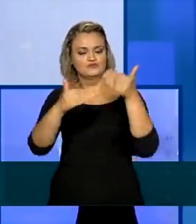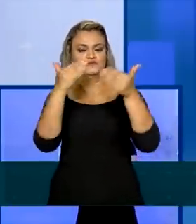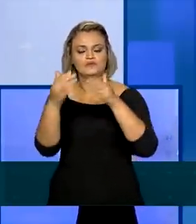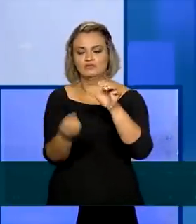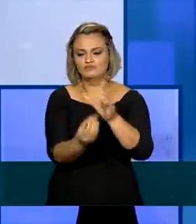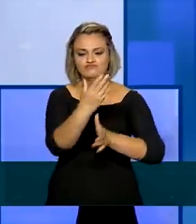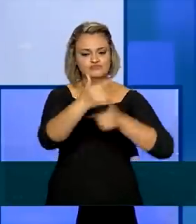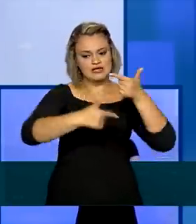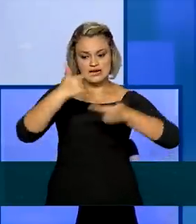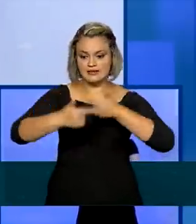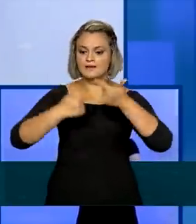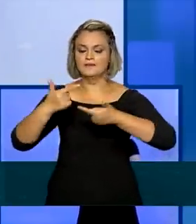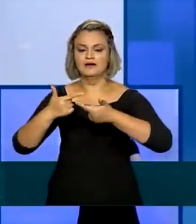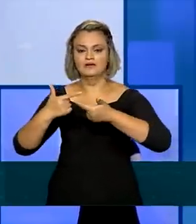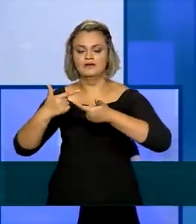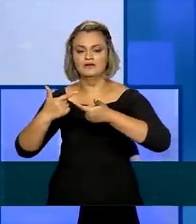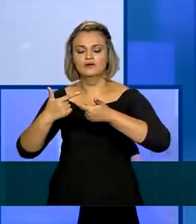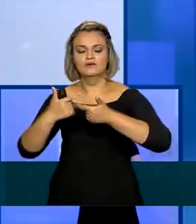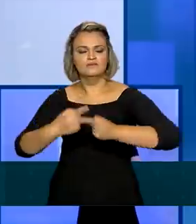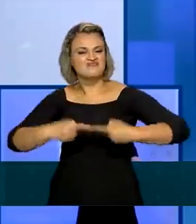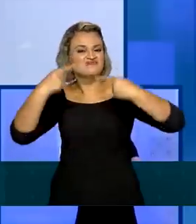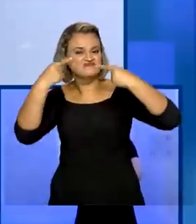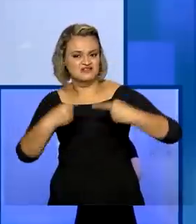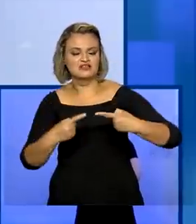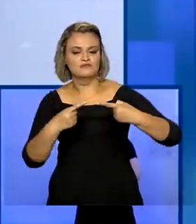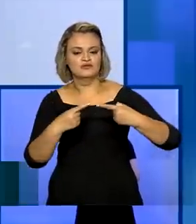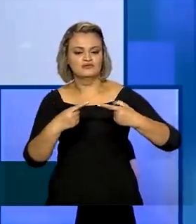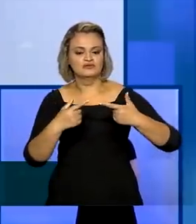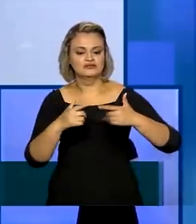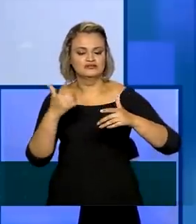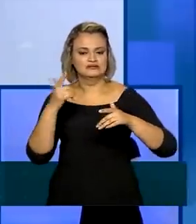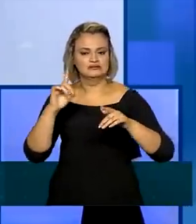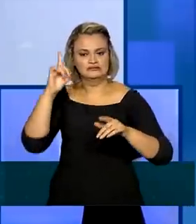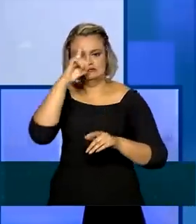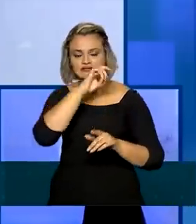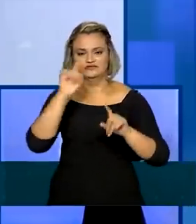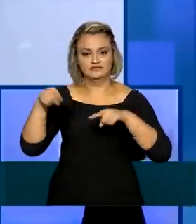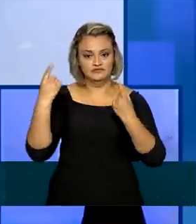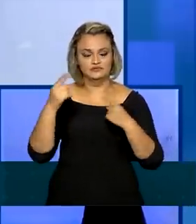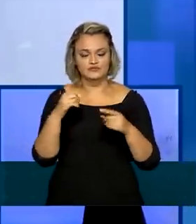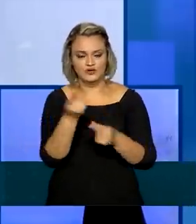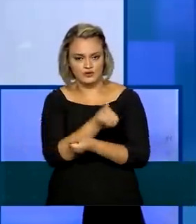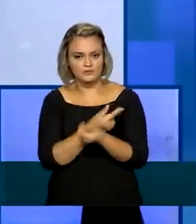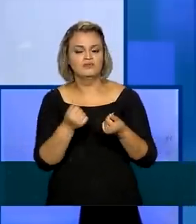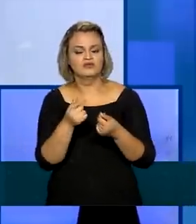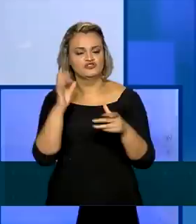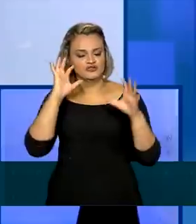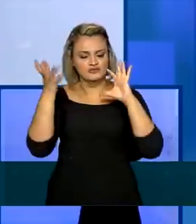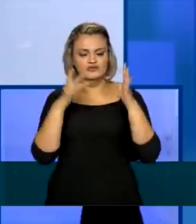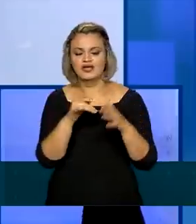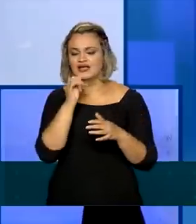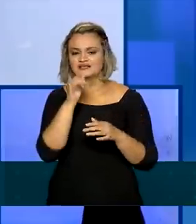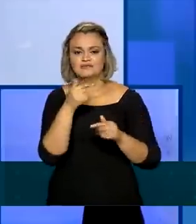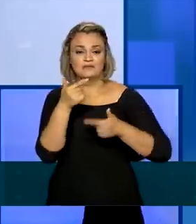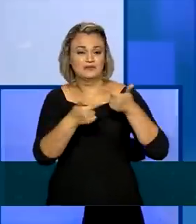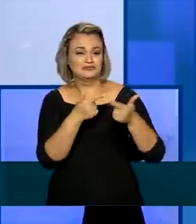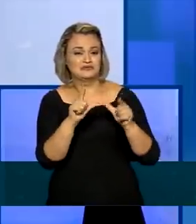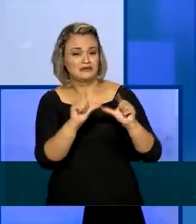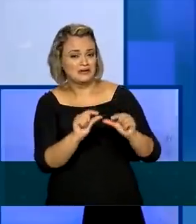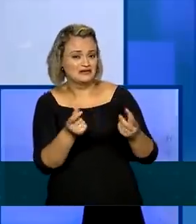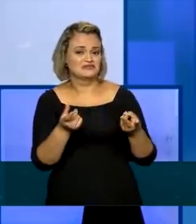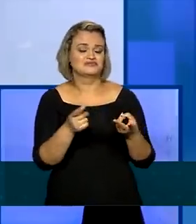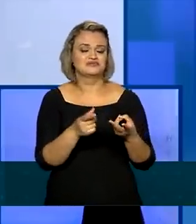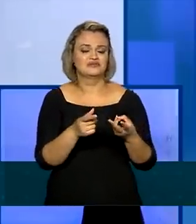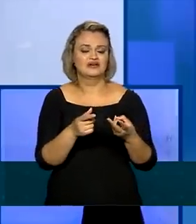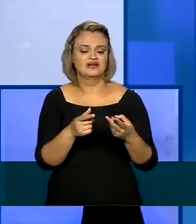para a geração de emprego, para o enfrentamento dos nossos desafios econômicos. Nós estamos enfrentando o desafio da baixa produtividade e